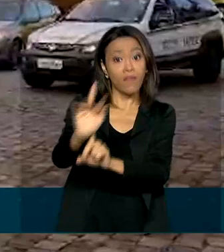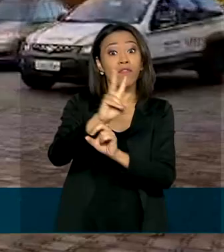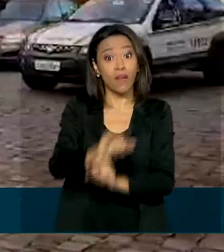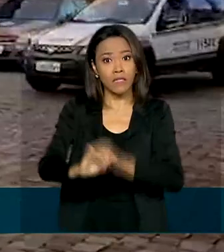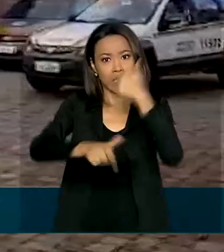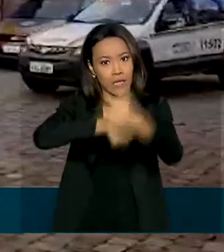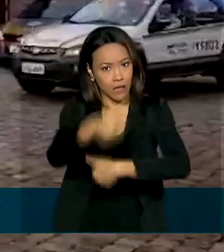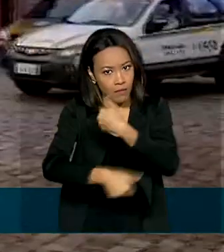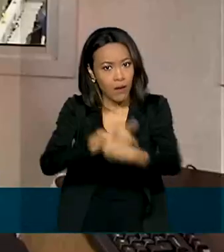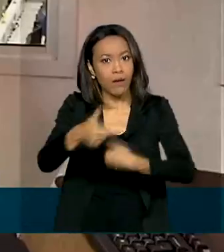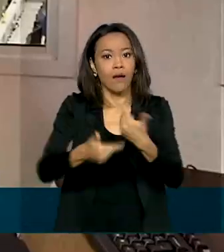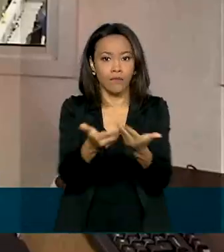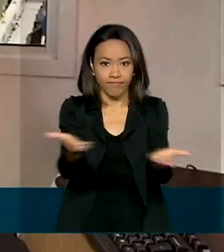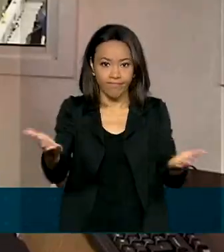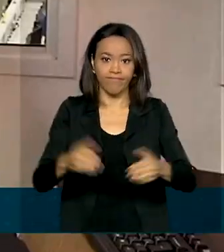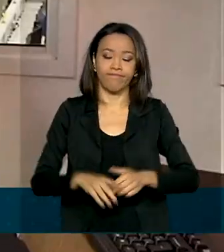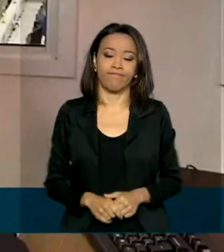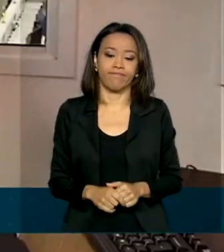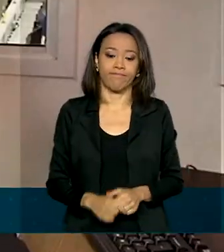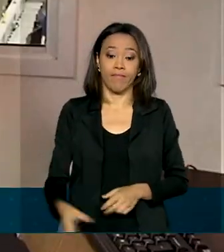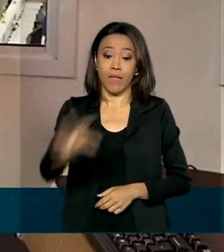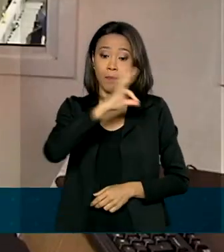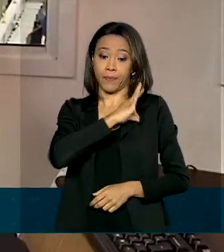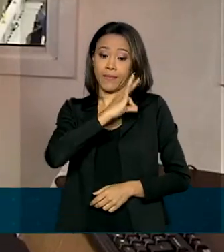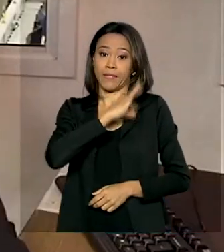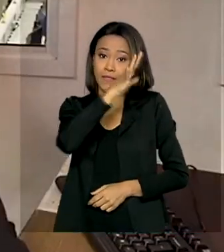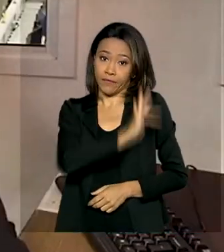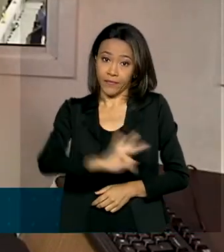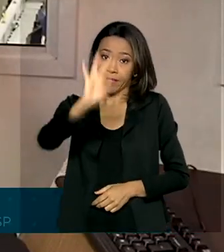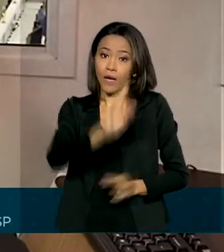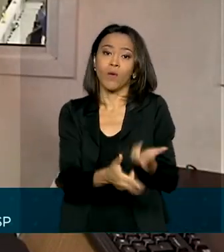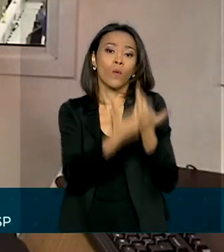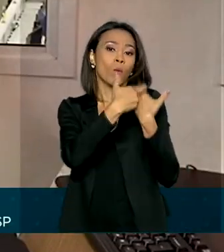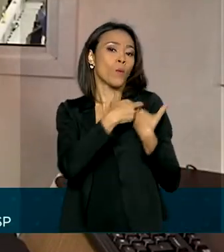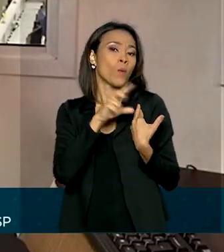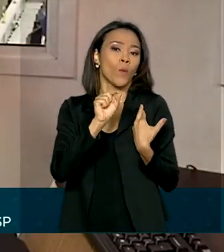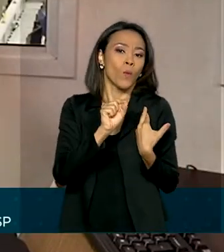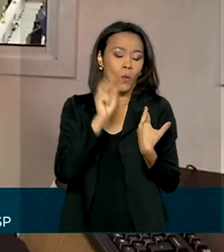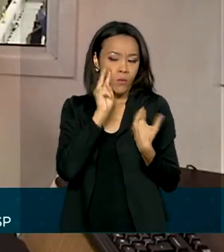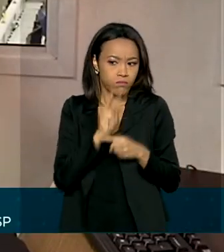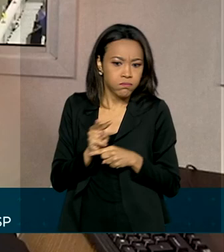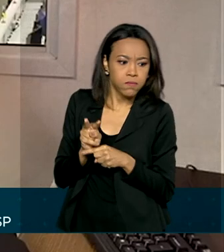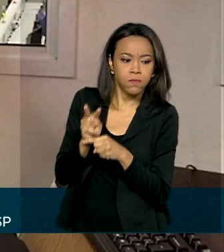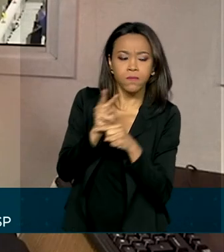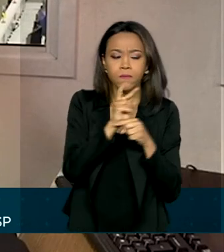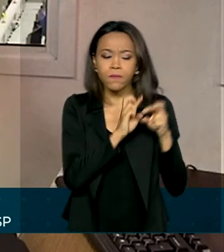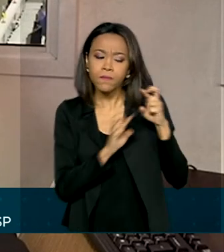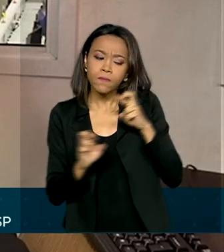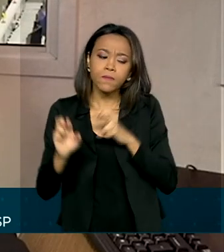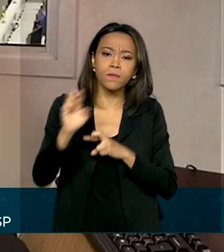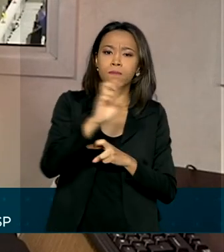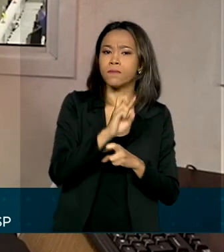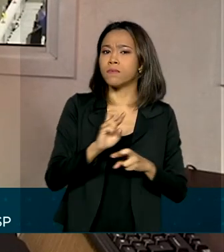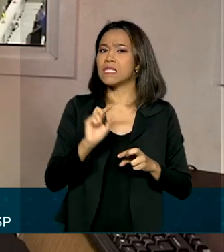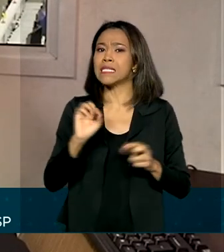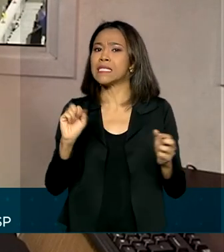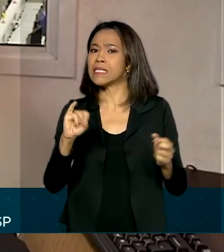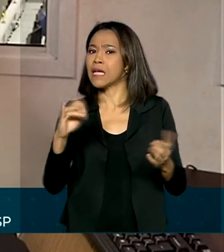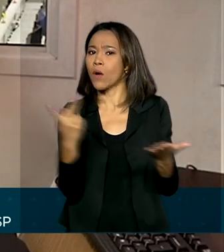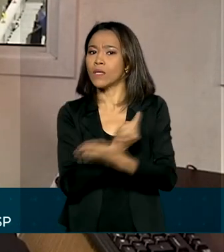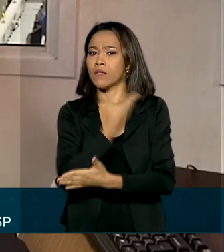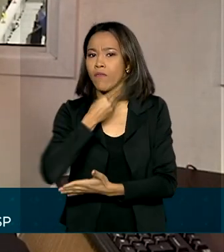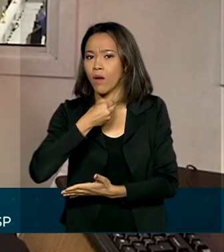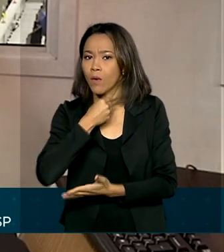envolvidos na operação. A Polícia Federal ficou responsável pela parte de inteligência e prevenção a um possível fraude. As